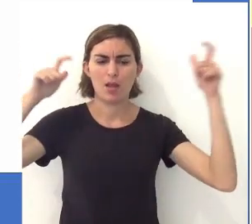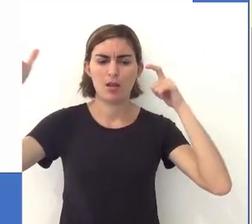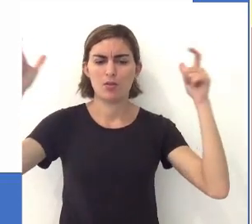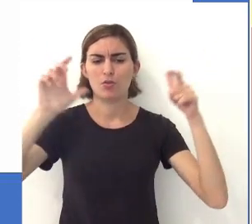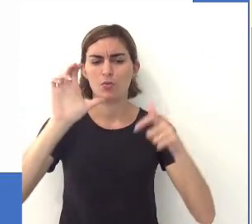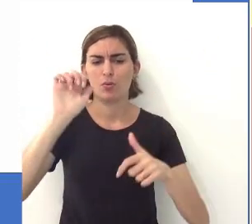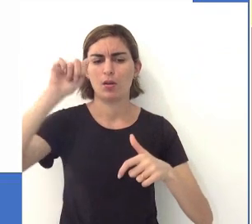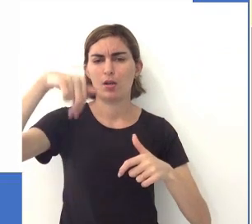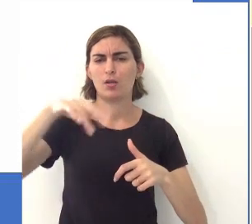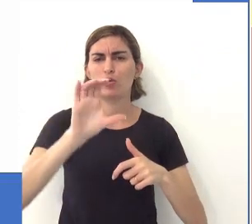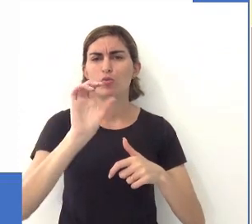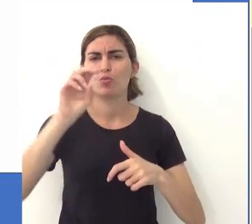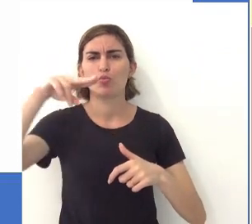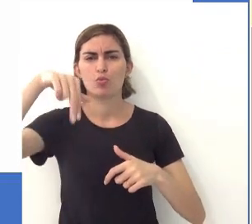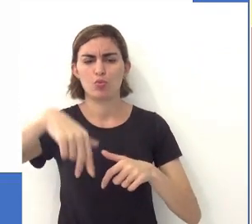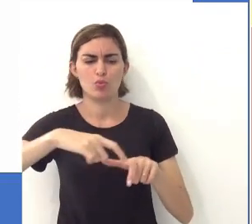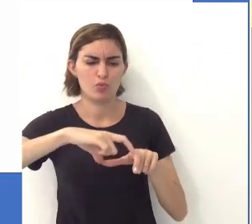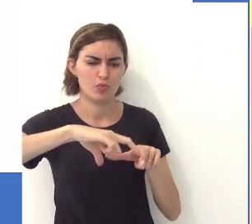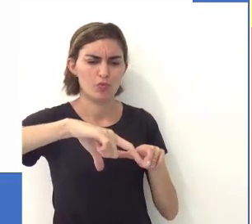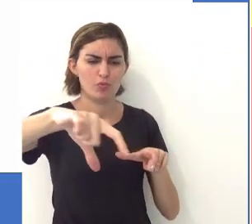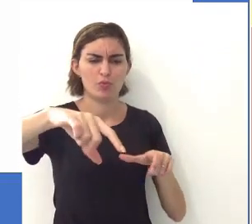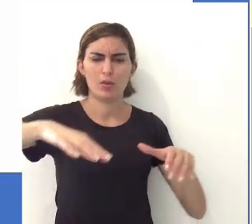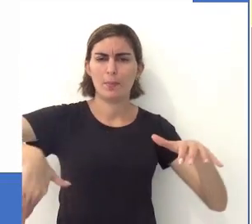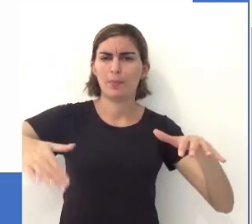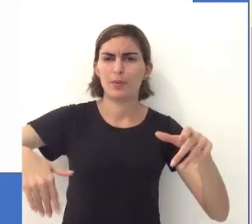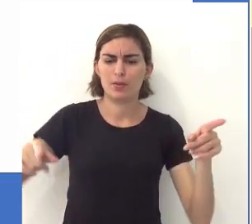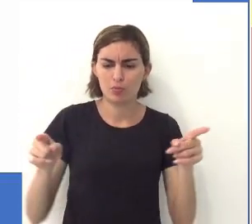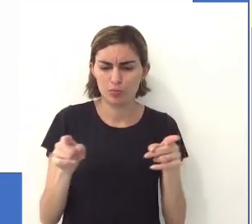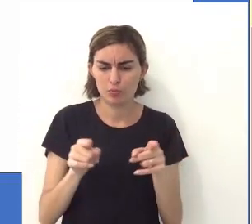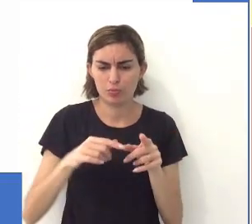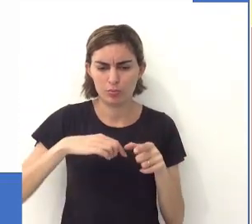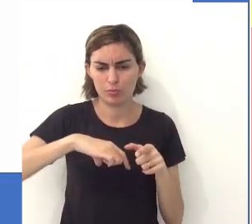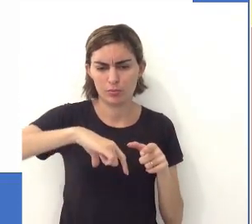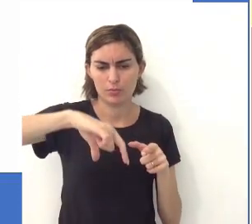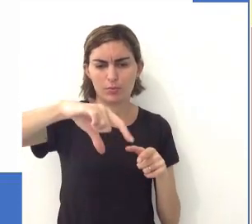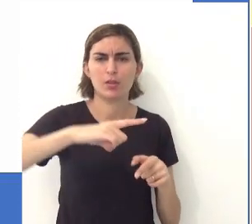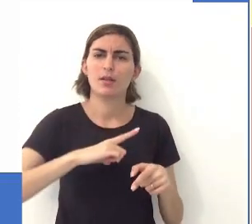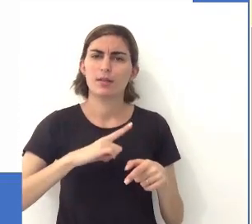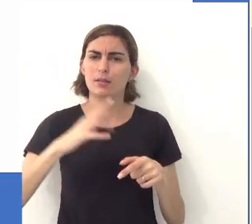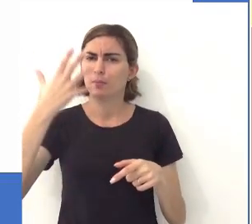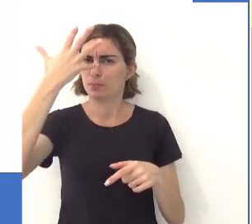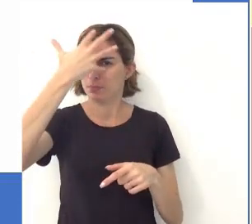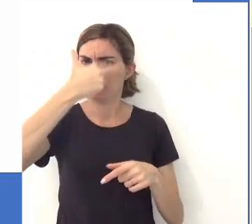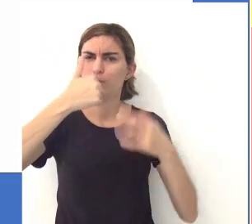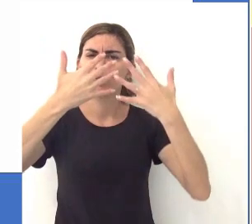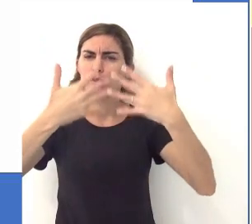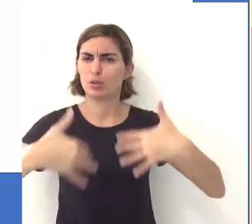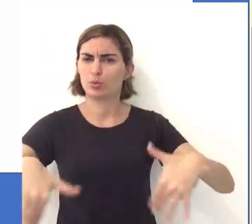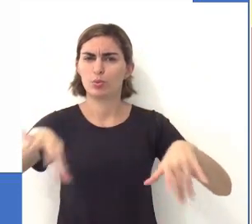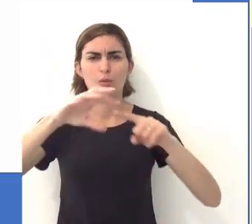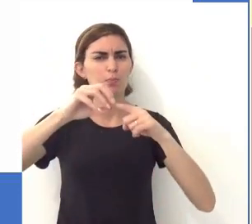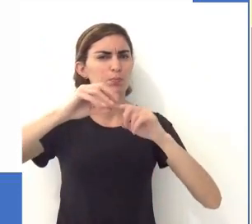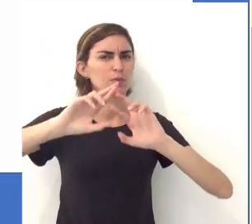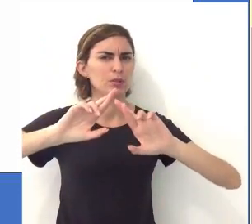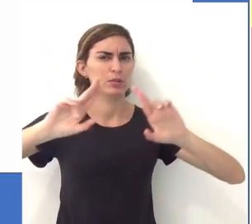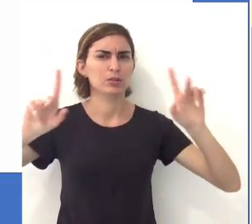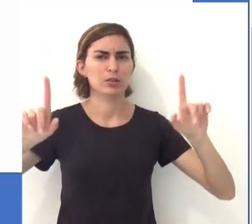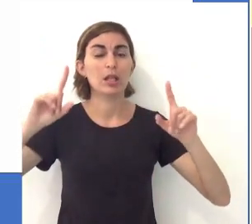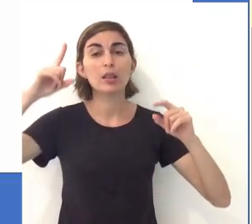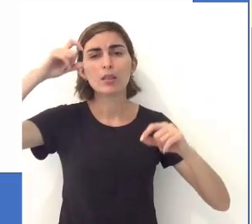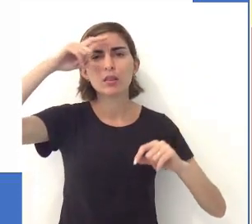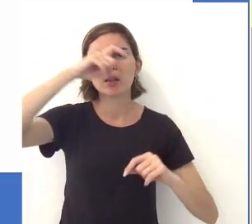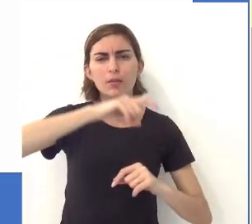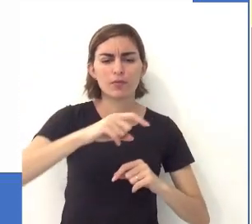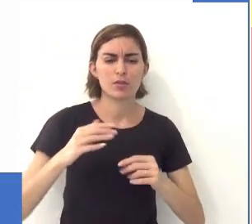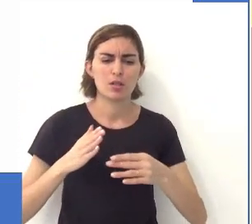México, vocês veem aí uma faixa de praia estreita, tá, onde tem uma beleza natural única, né,